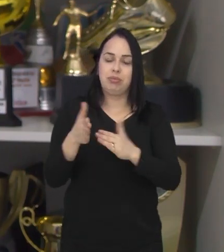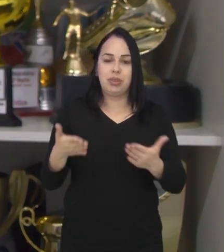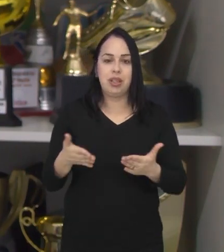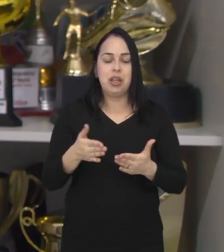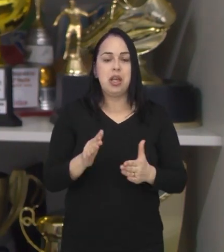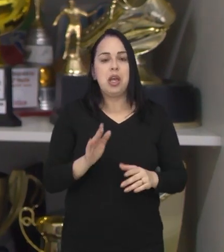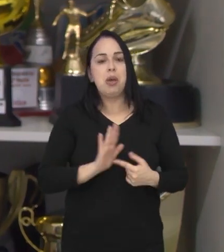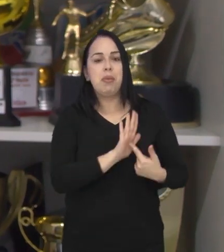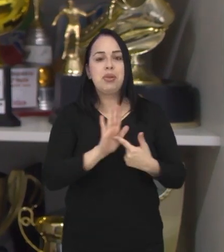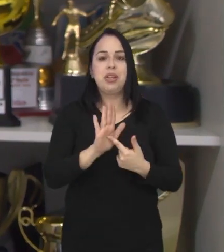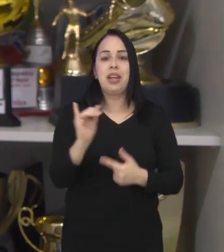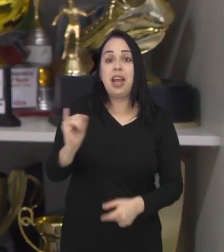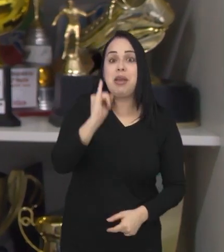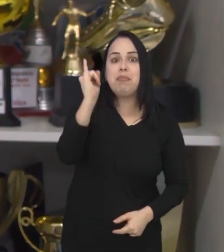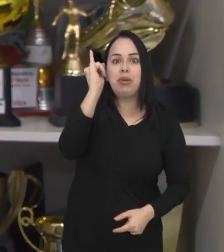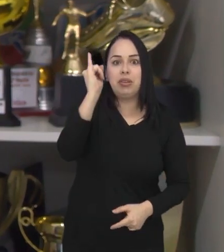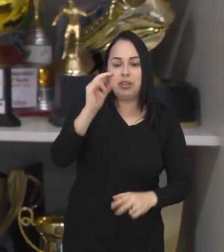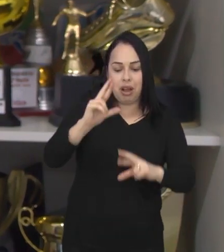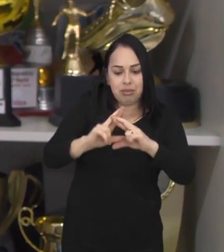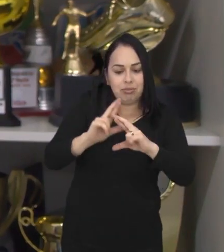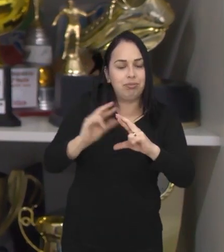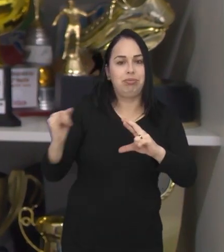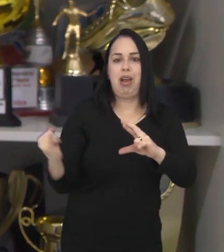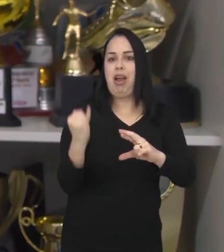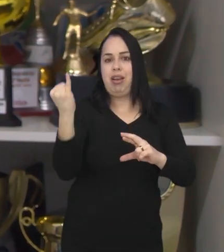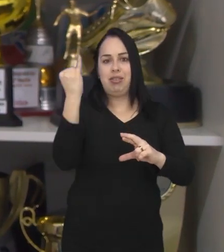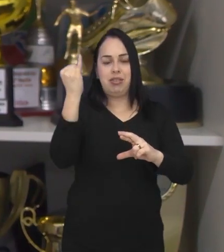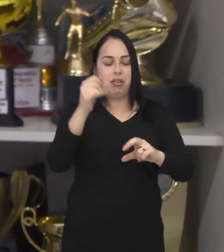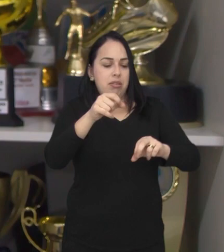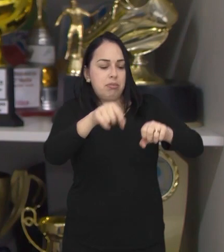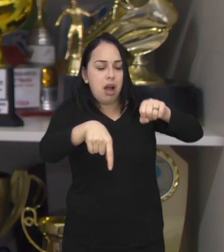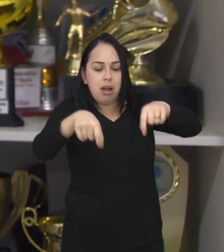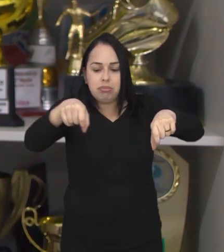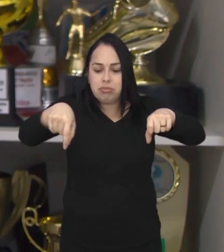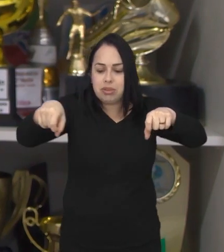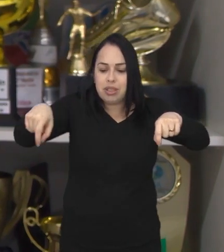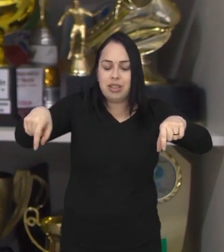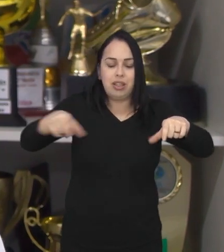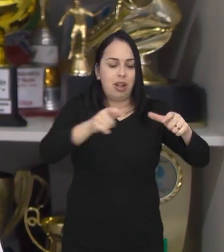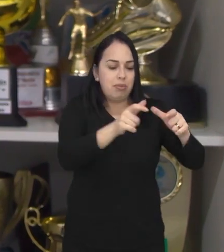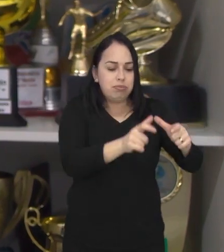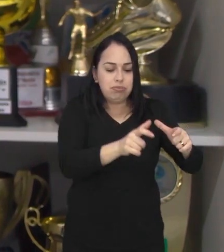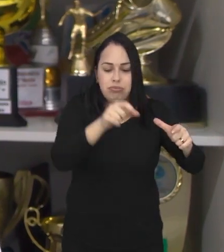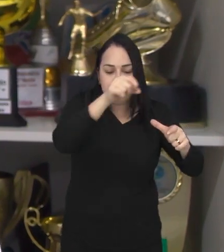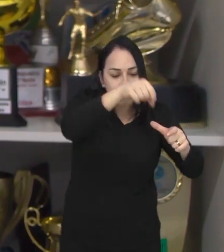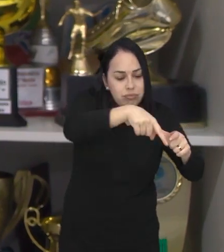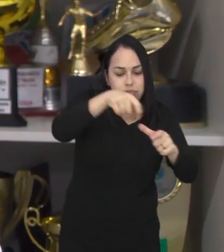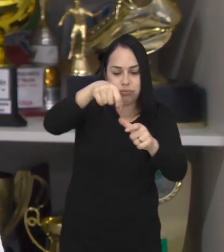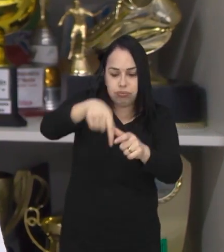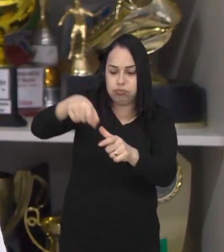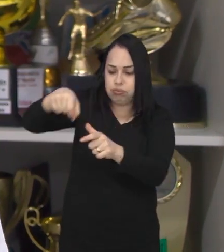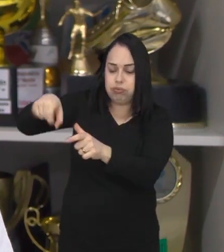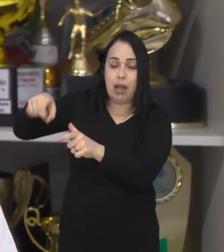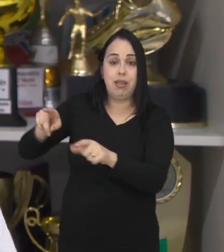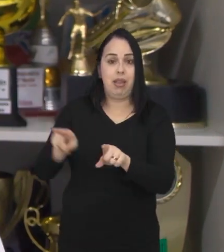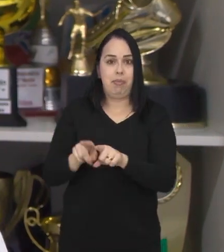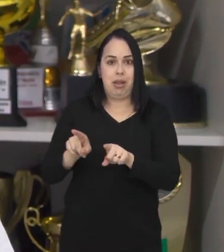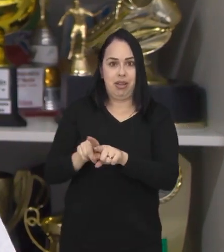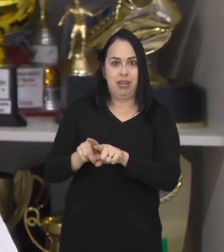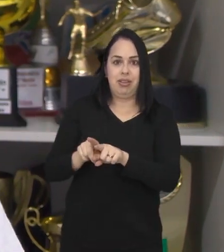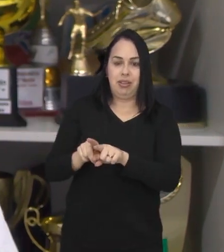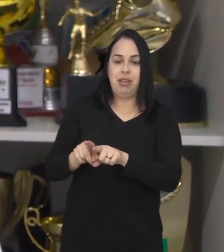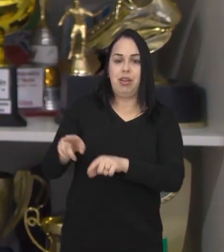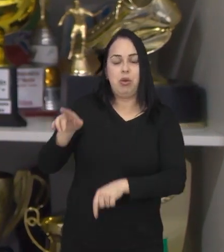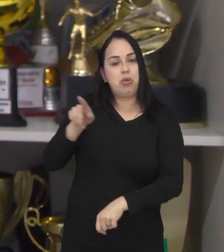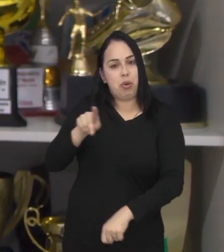e mostrar para os nossos jovens a importância que é da reciclagem, da distribuição do lixo em cada matéria que ele tem, os